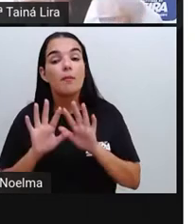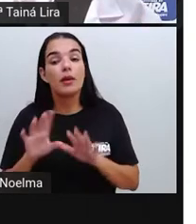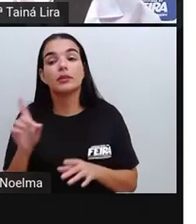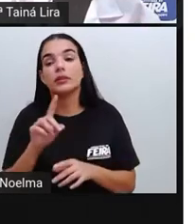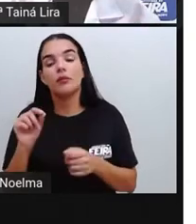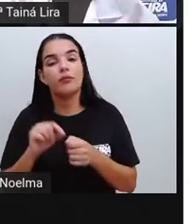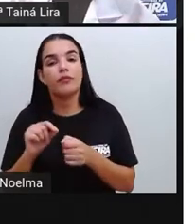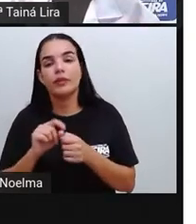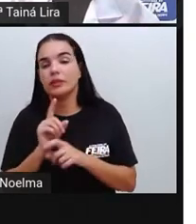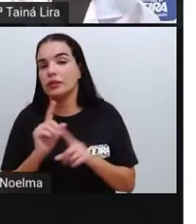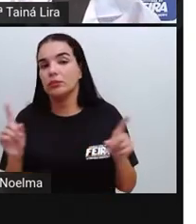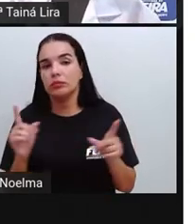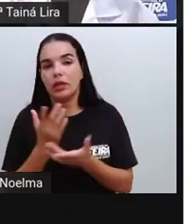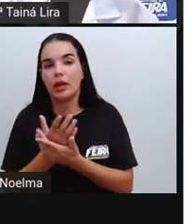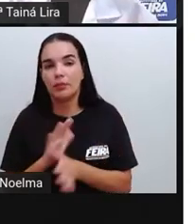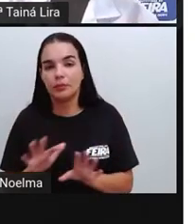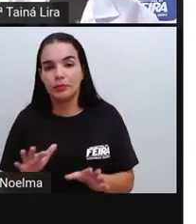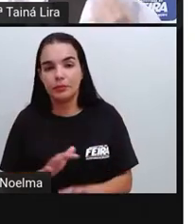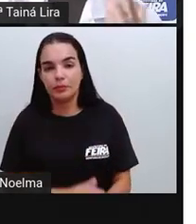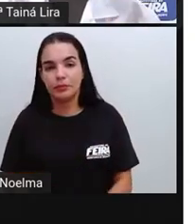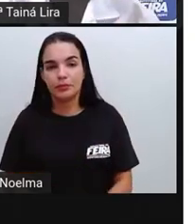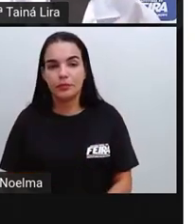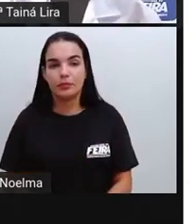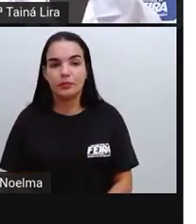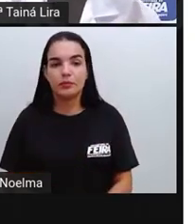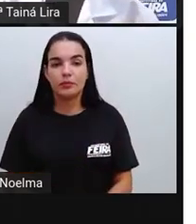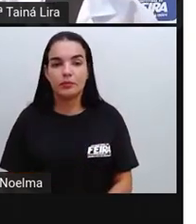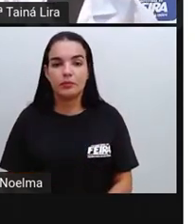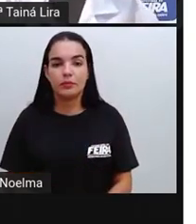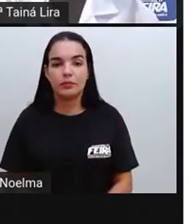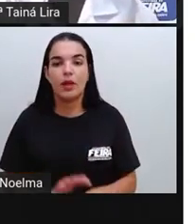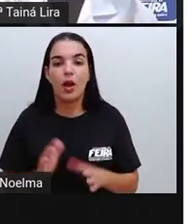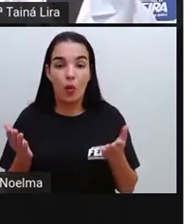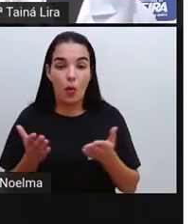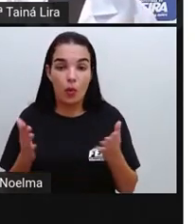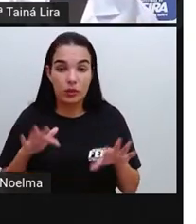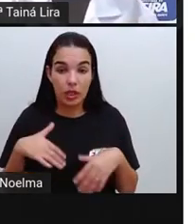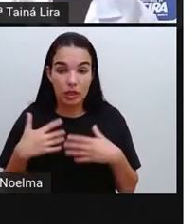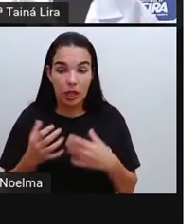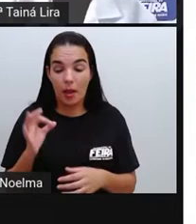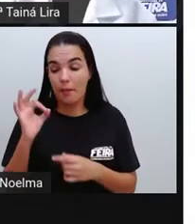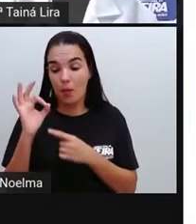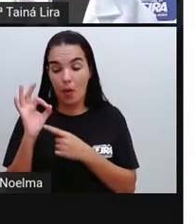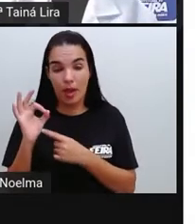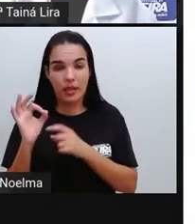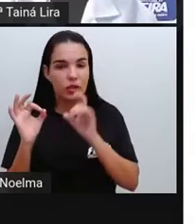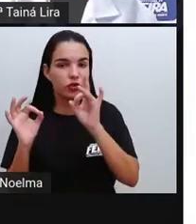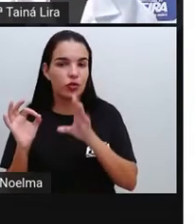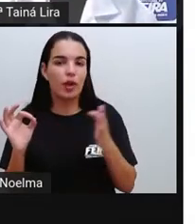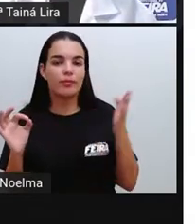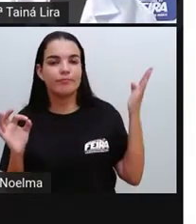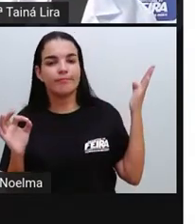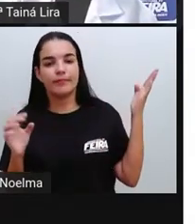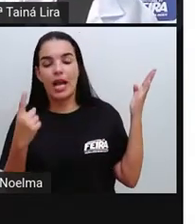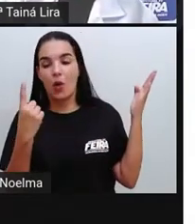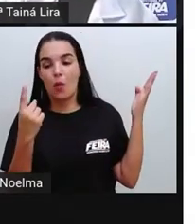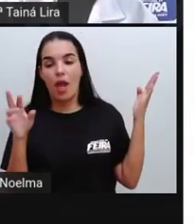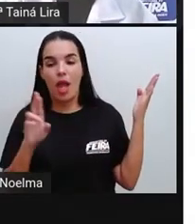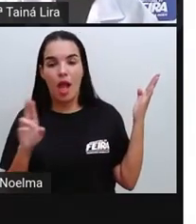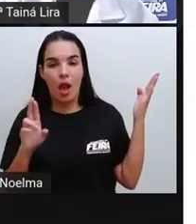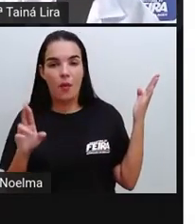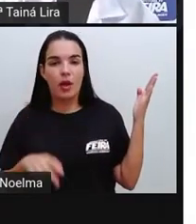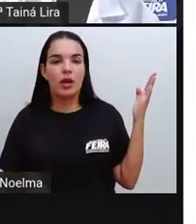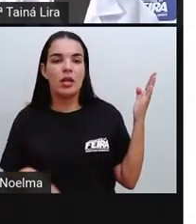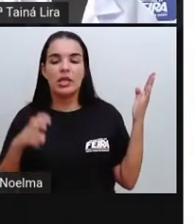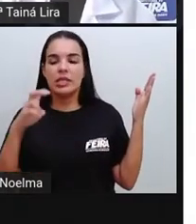fabricada, tá bom? Então, hoje, das moedas que são fabricadas, a de maior valor é a moeda de 1 real